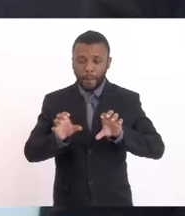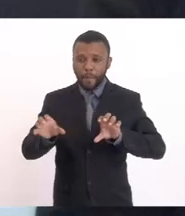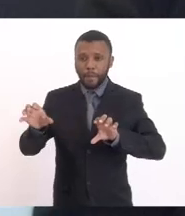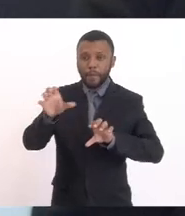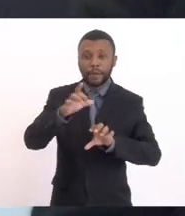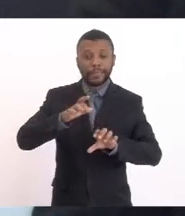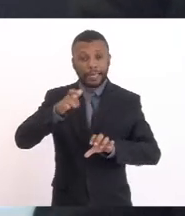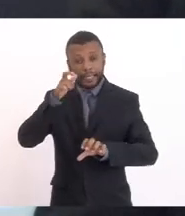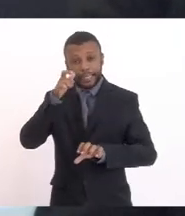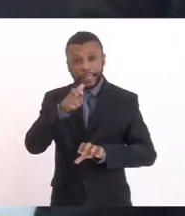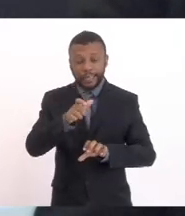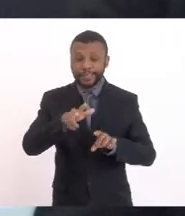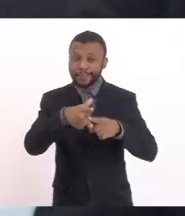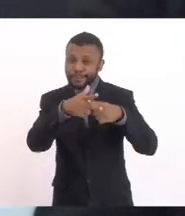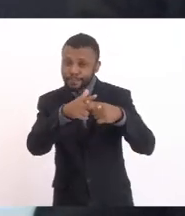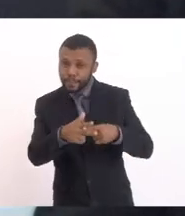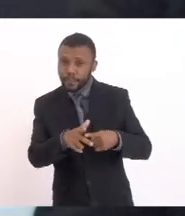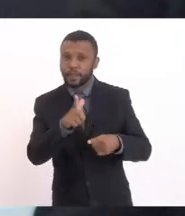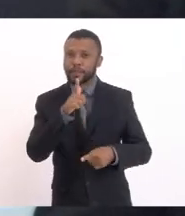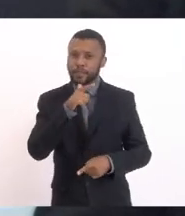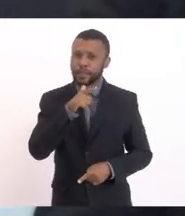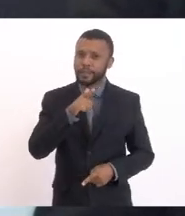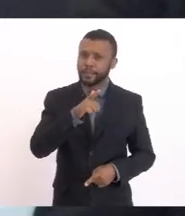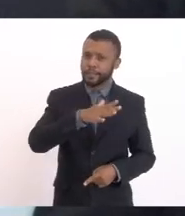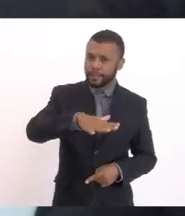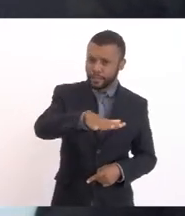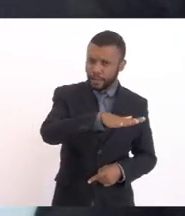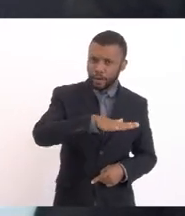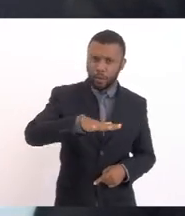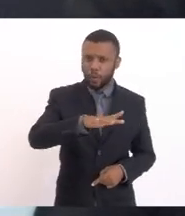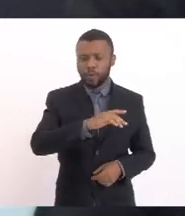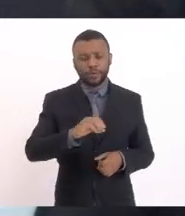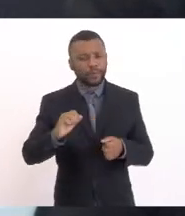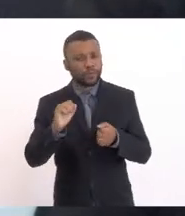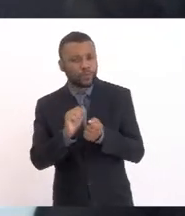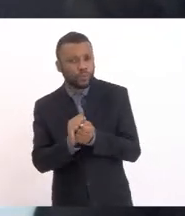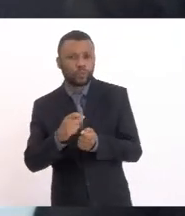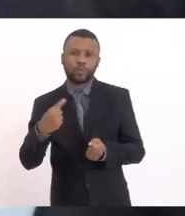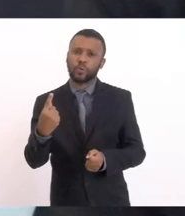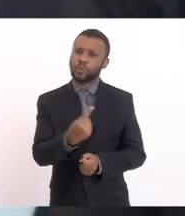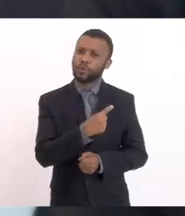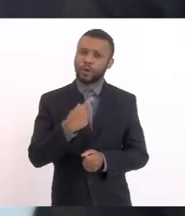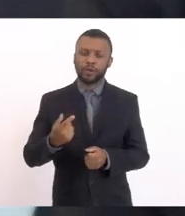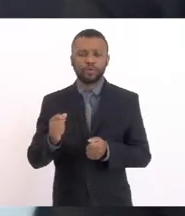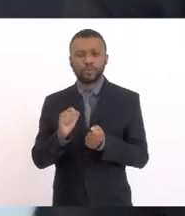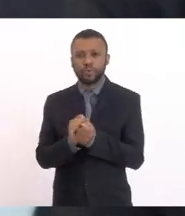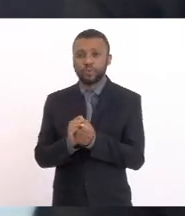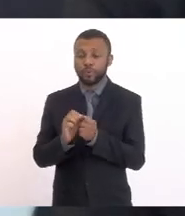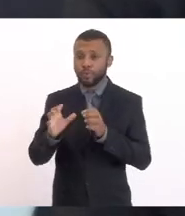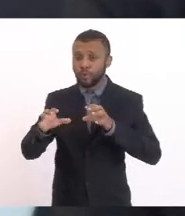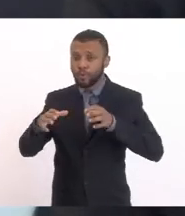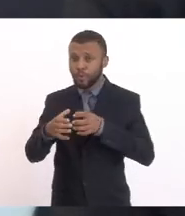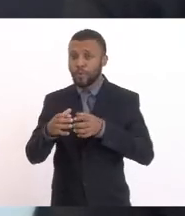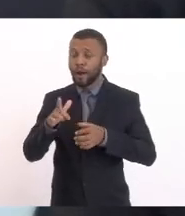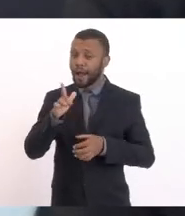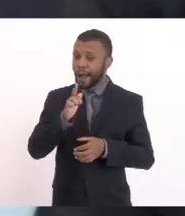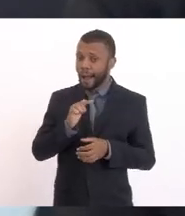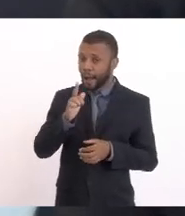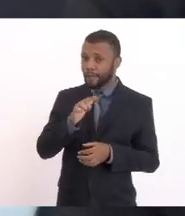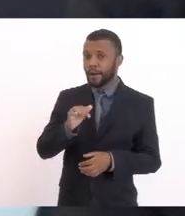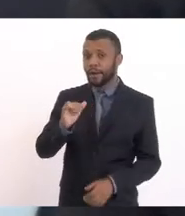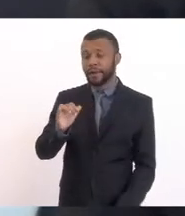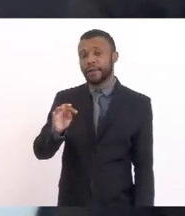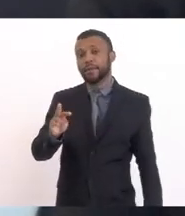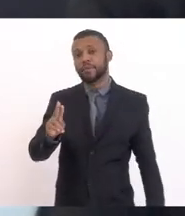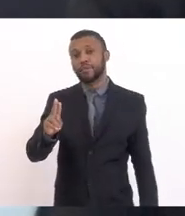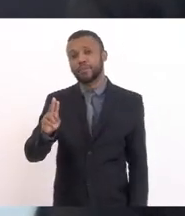Na manutenção Na lagoa de Sacoarema A estarem conosco Junto com Águas de Tunaíba Nessa visita Nossa em